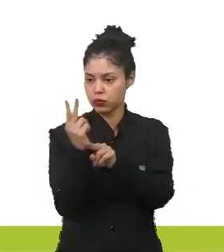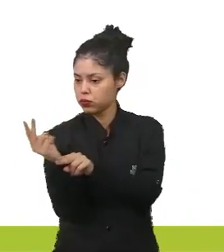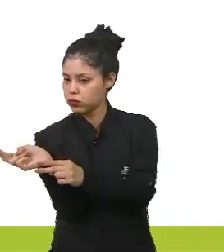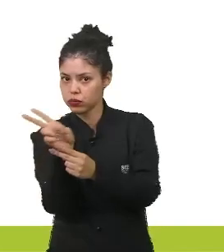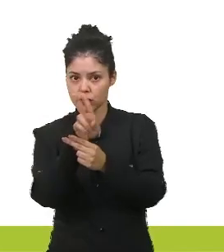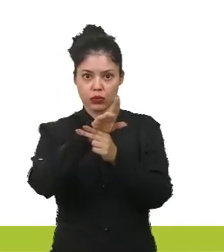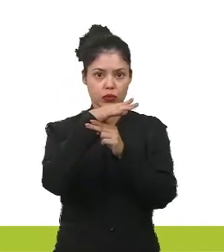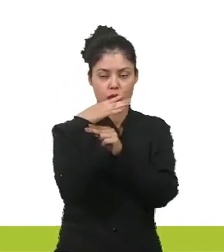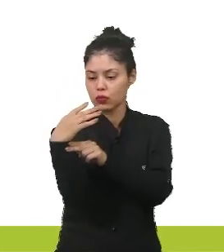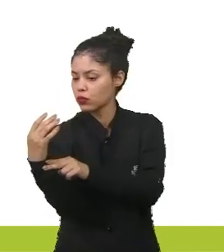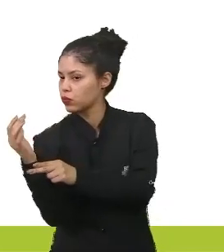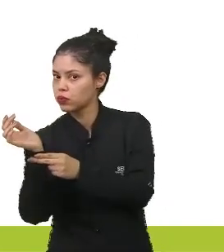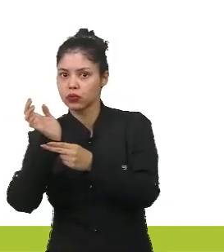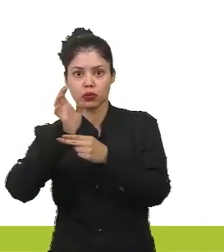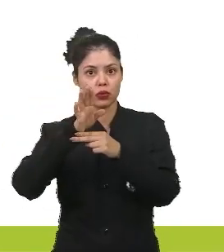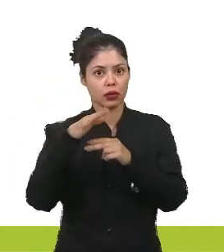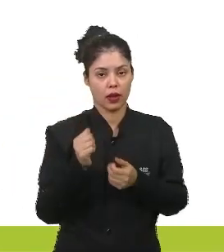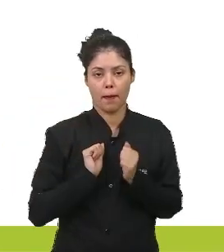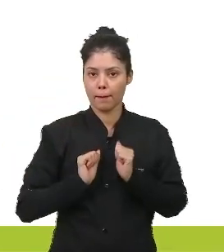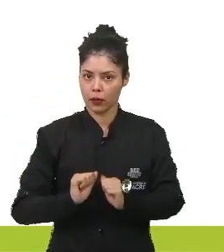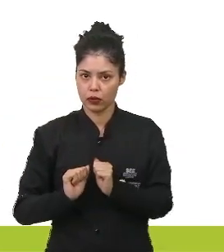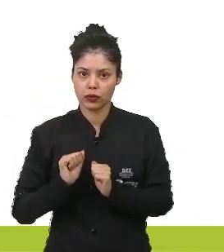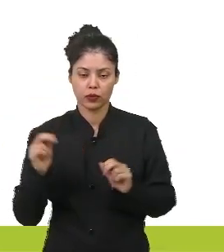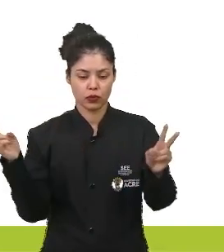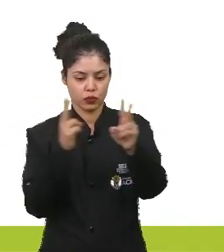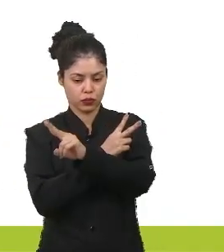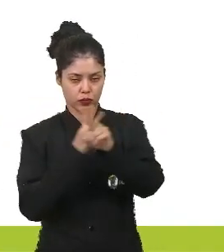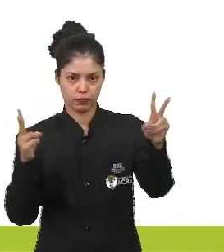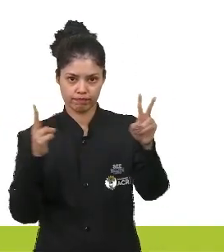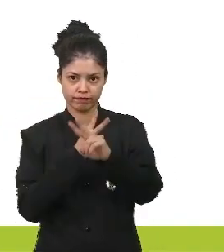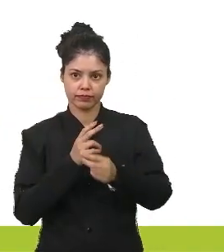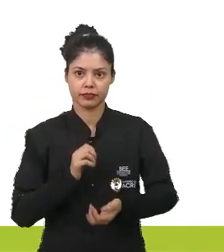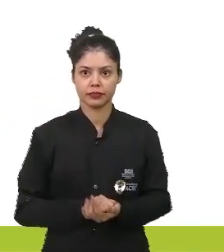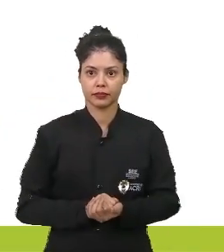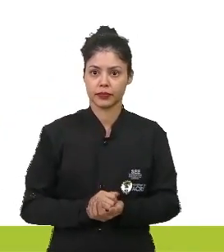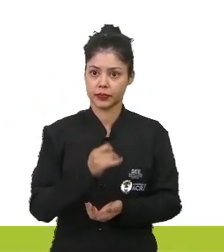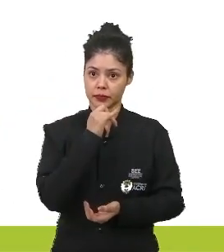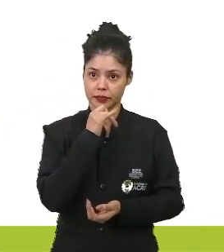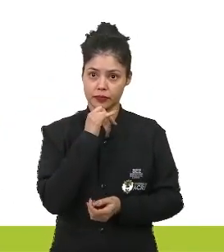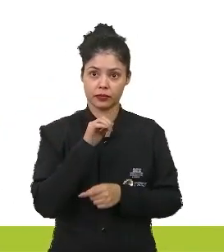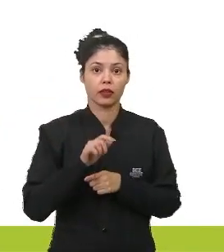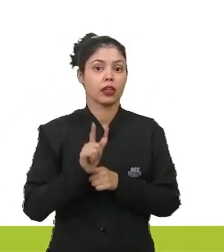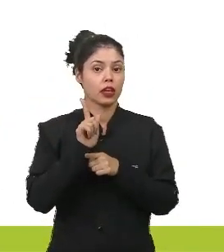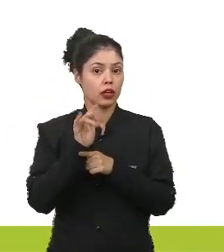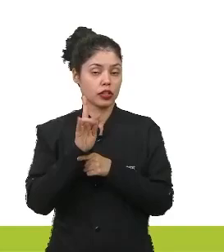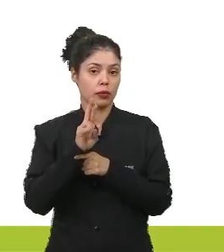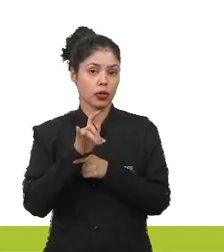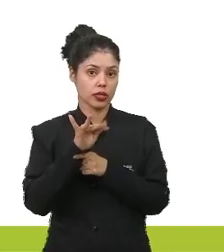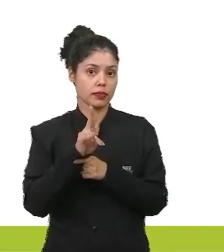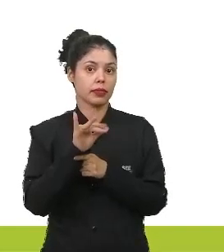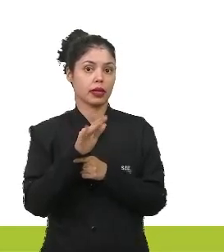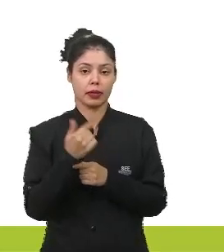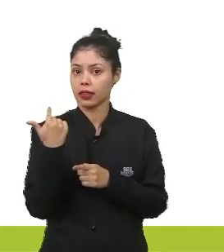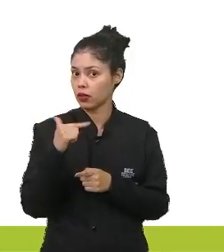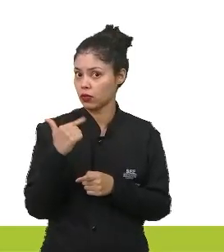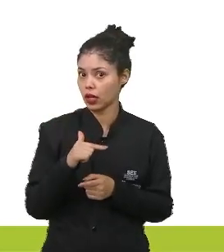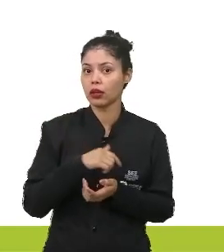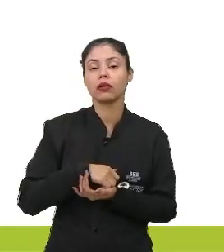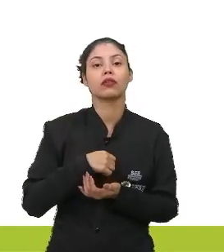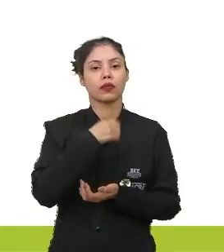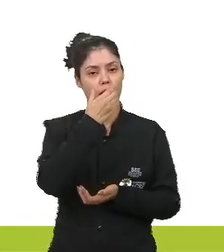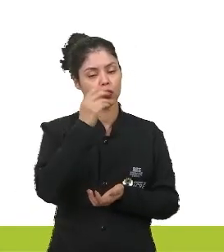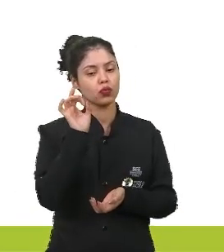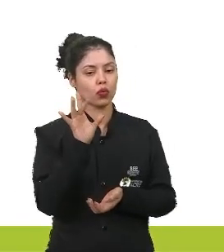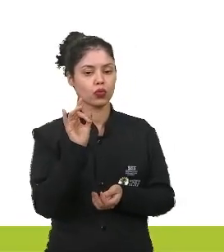de plantas que podem ser polinizadas pelo vento. Por exemplo, as diminospermas. As plantas que não têm frutos, só têm semente.